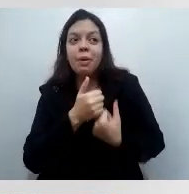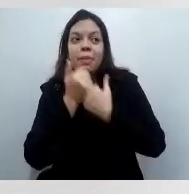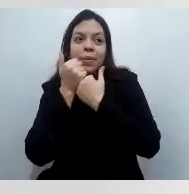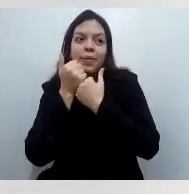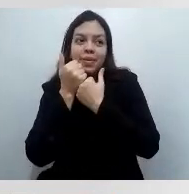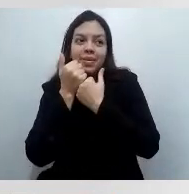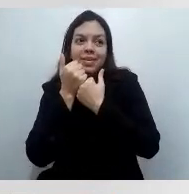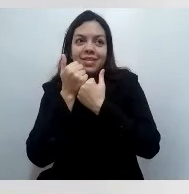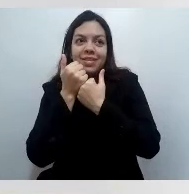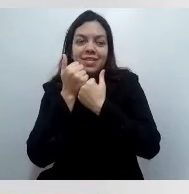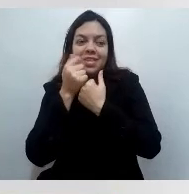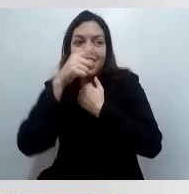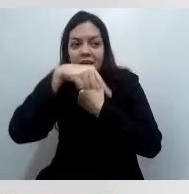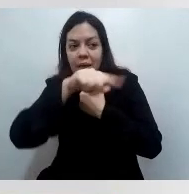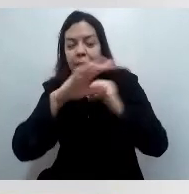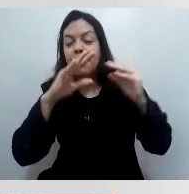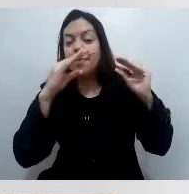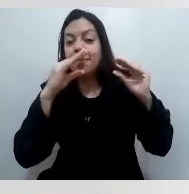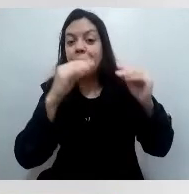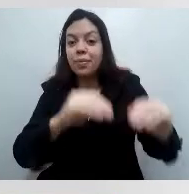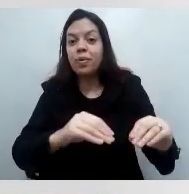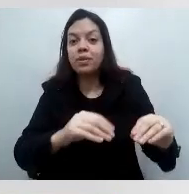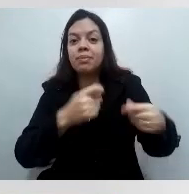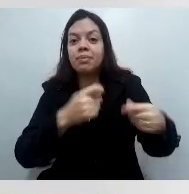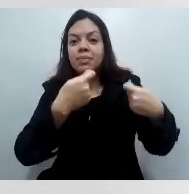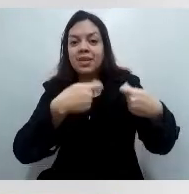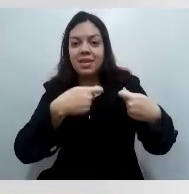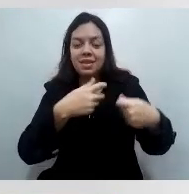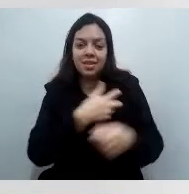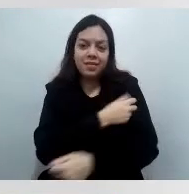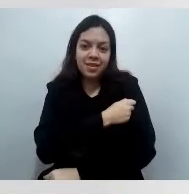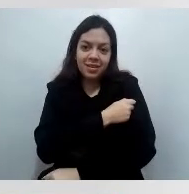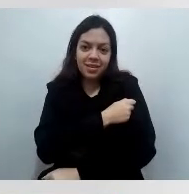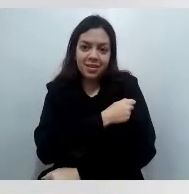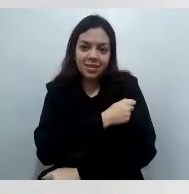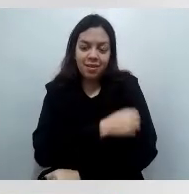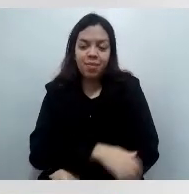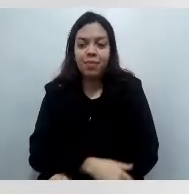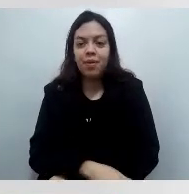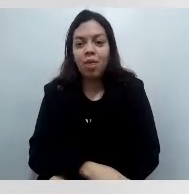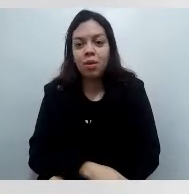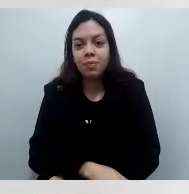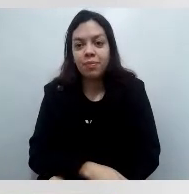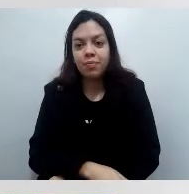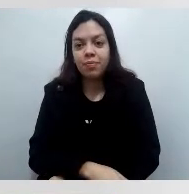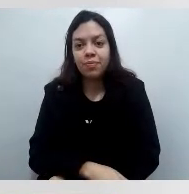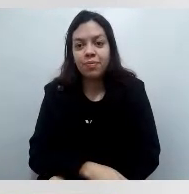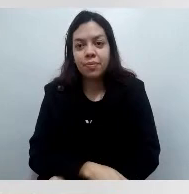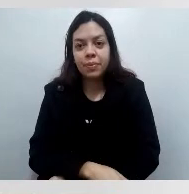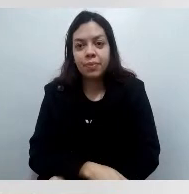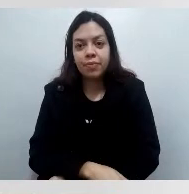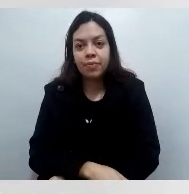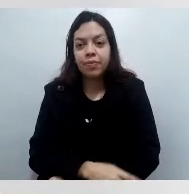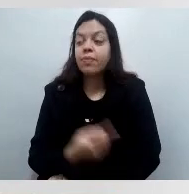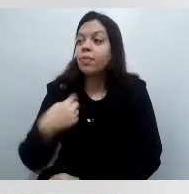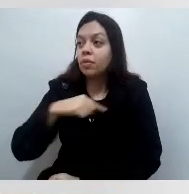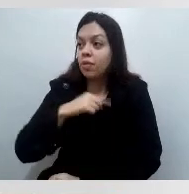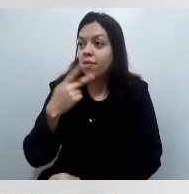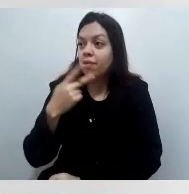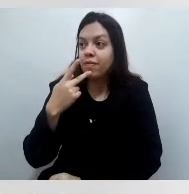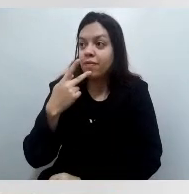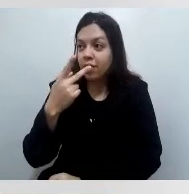nessa questão que é super importante para todos nós. Sim, super importante e pode contar, nós vamos fazer aqui uma chamada especial